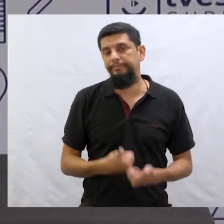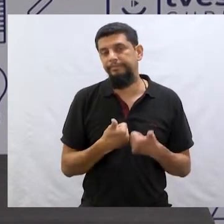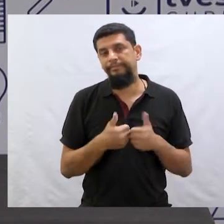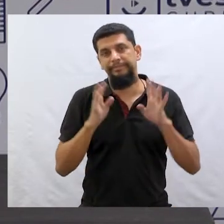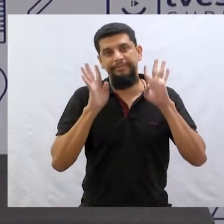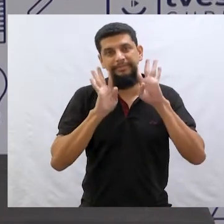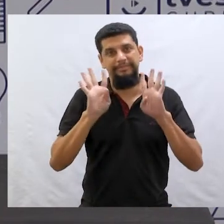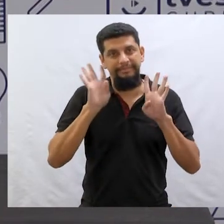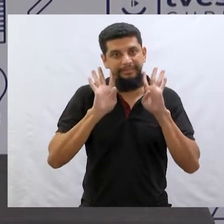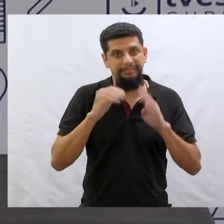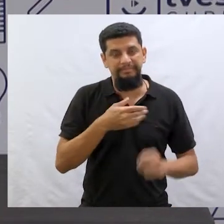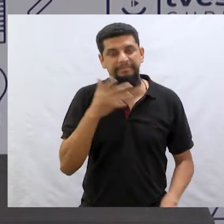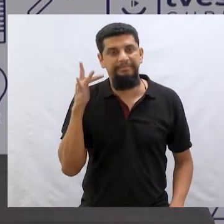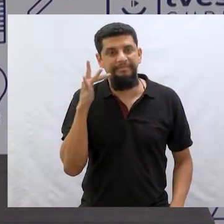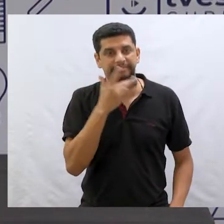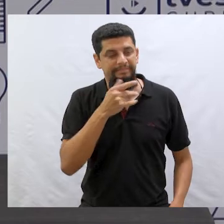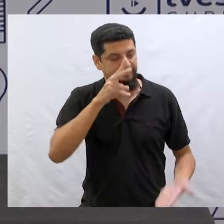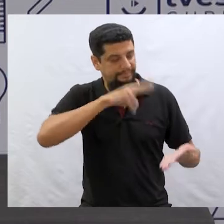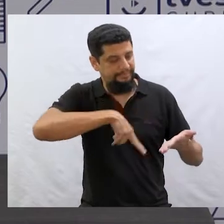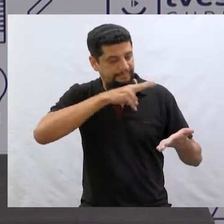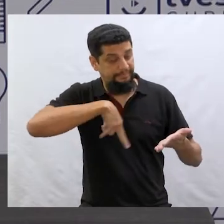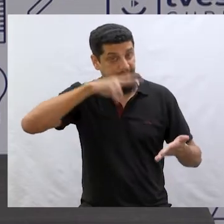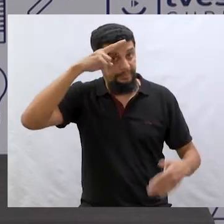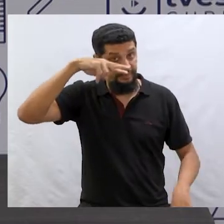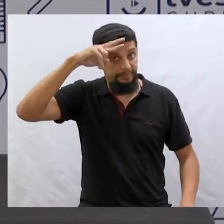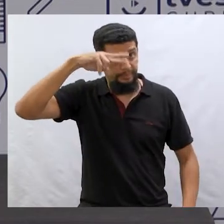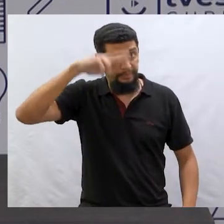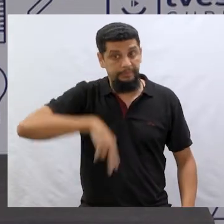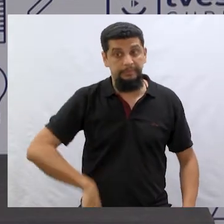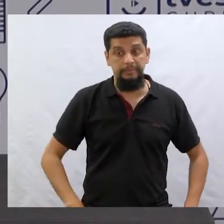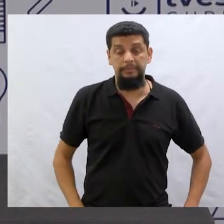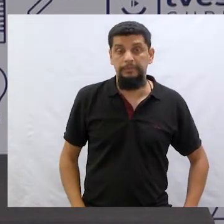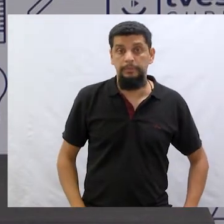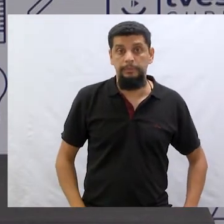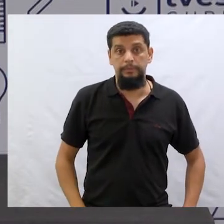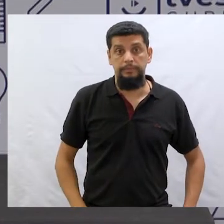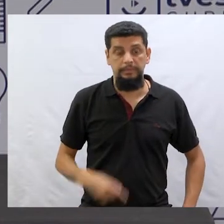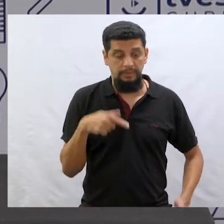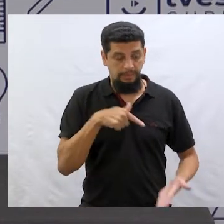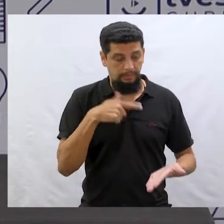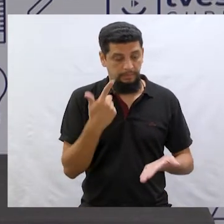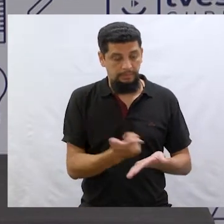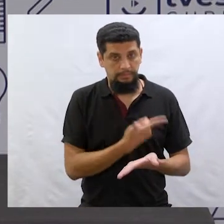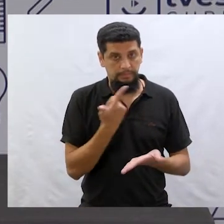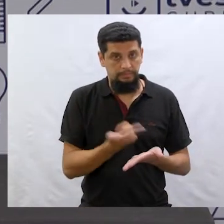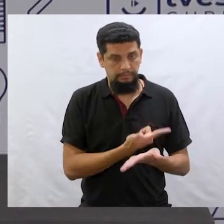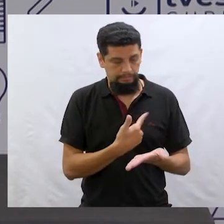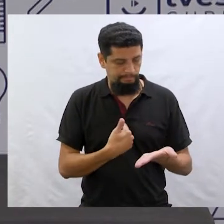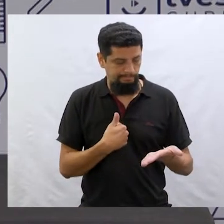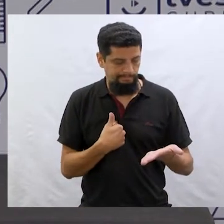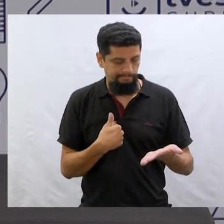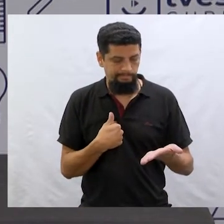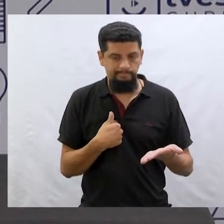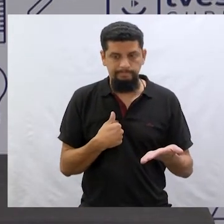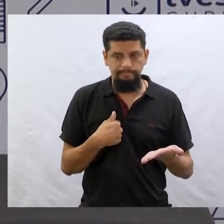Muito divertida. Uma delícia de ler essa história. Bom, e este livro, particularmente, aqui